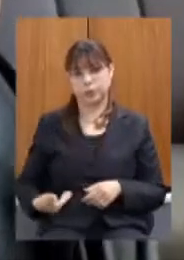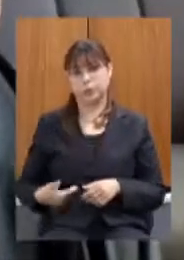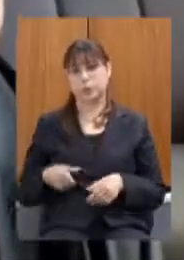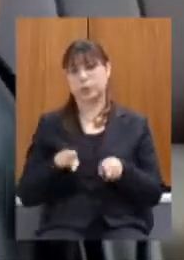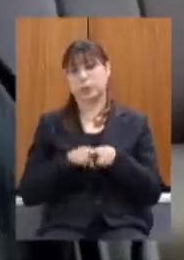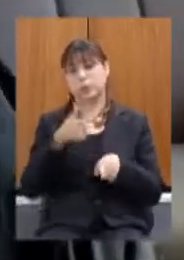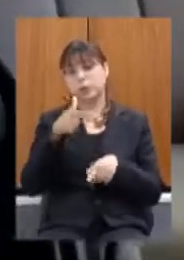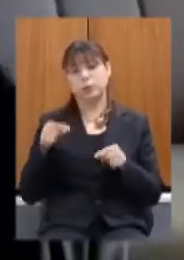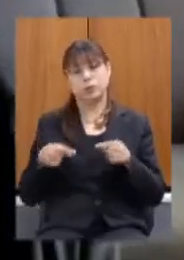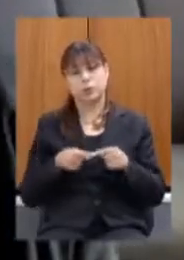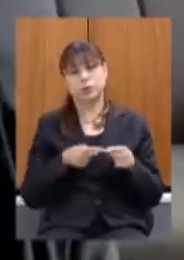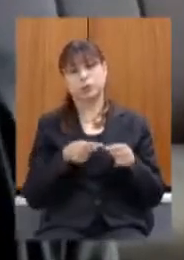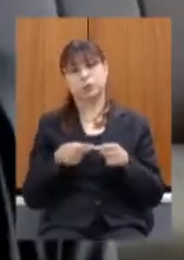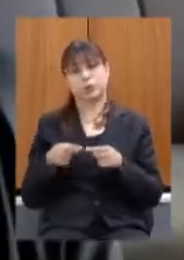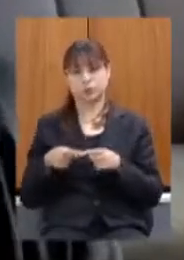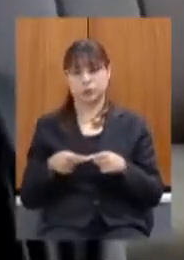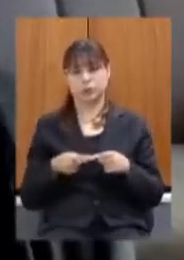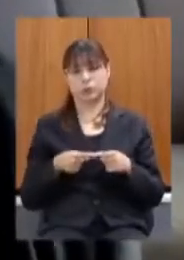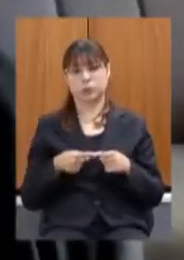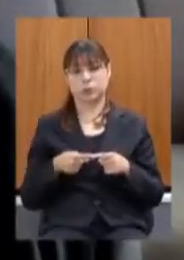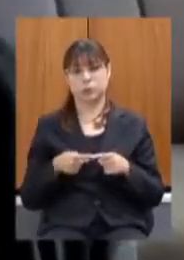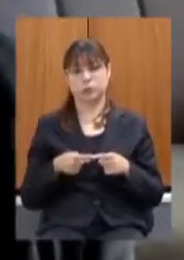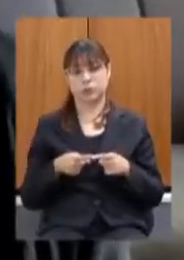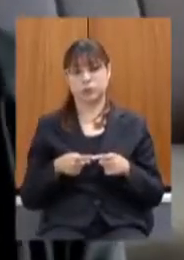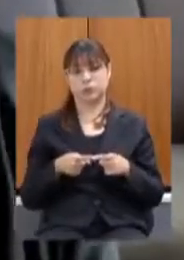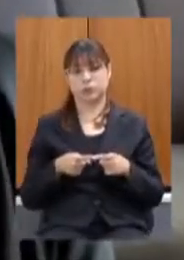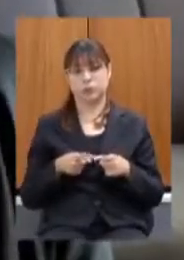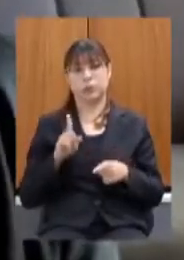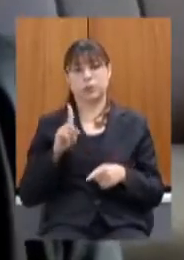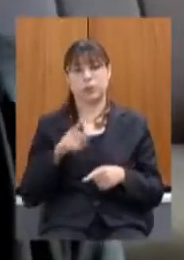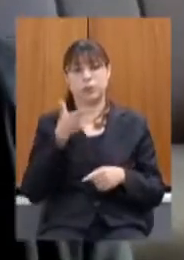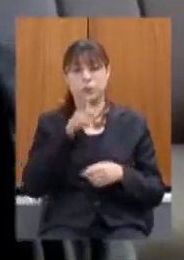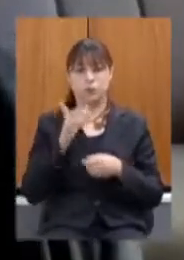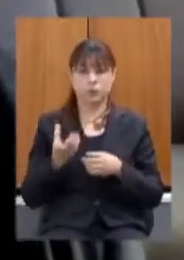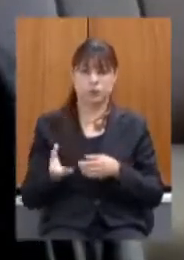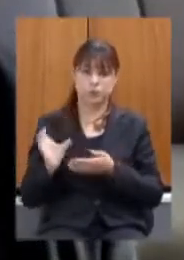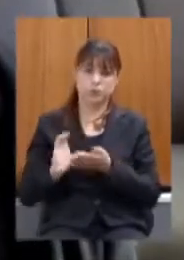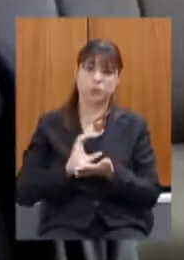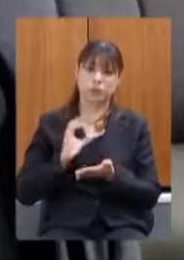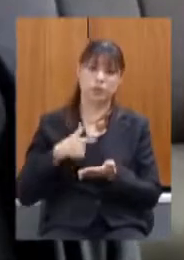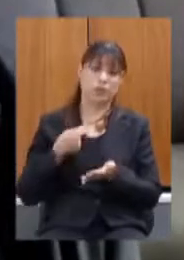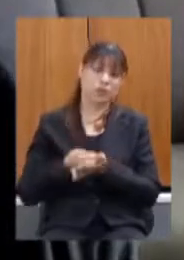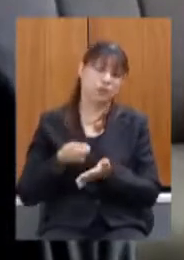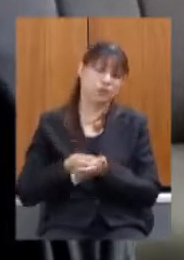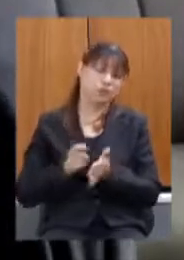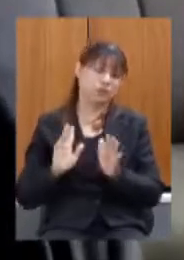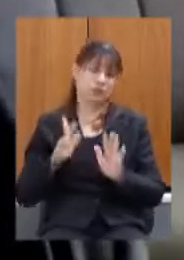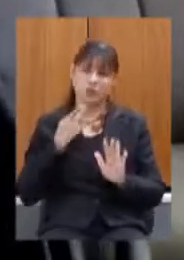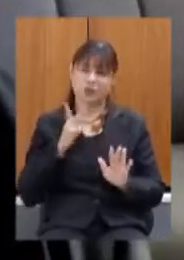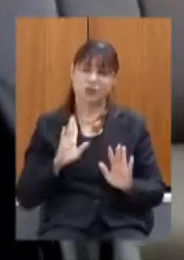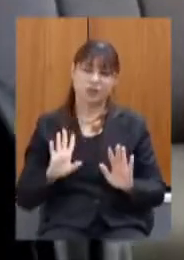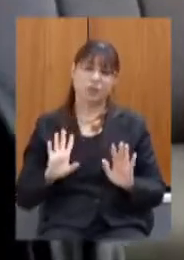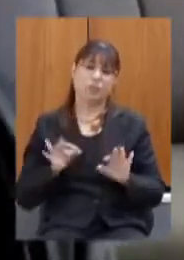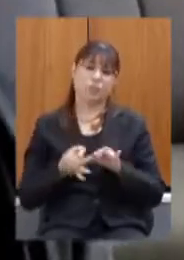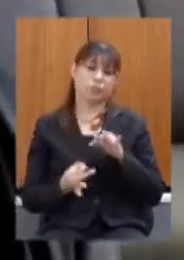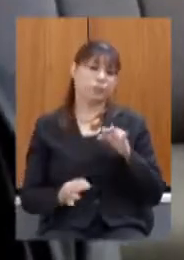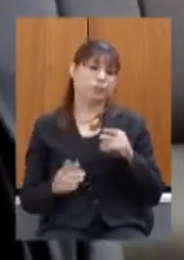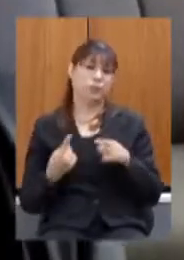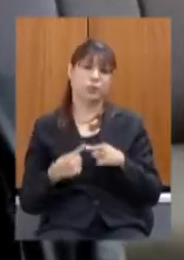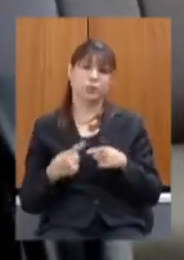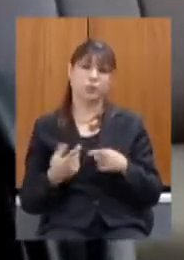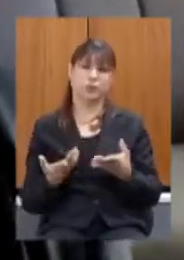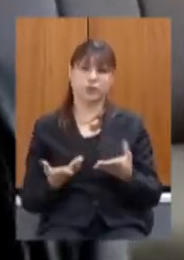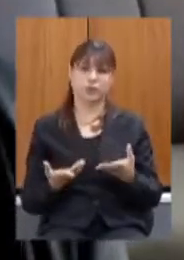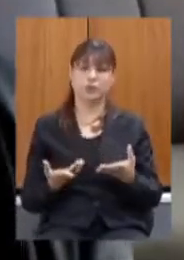saudáveis de arrecadação não vou insistir nisso que é uma discussão que às vezes perpassa até o âmbito